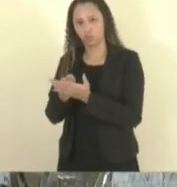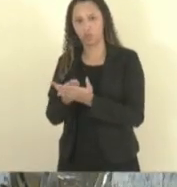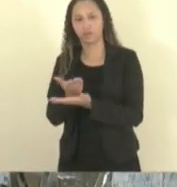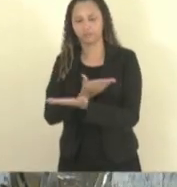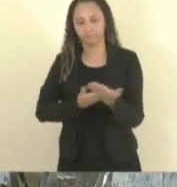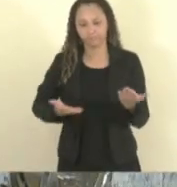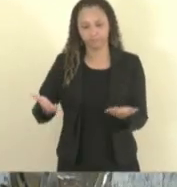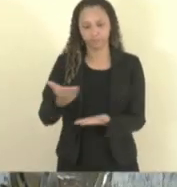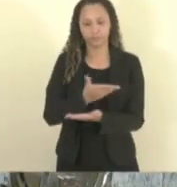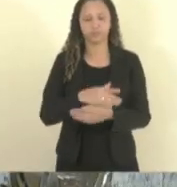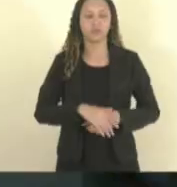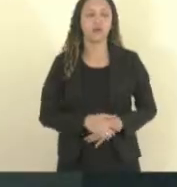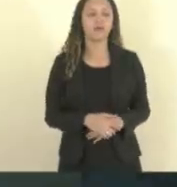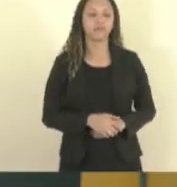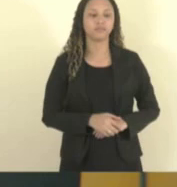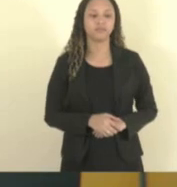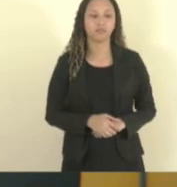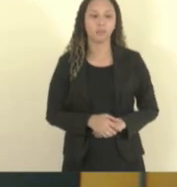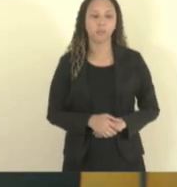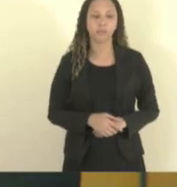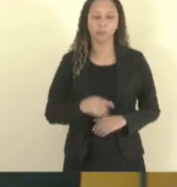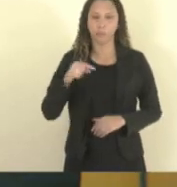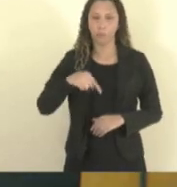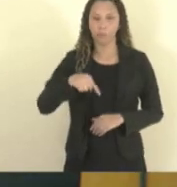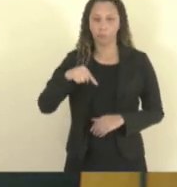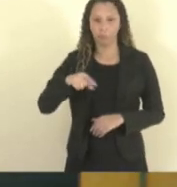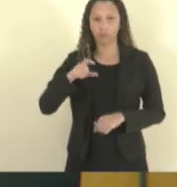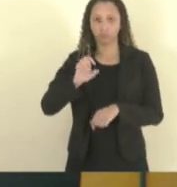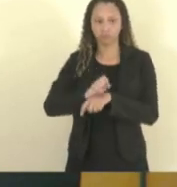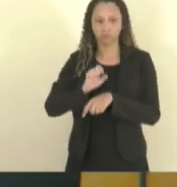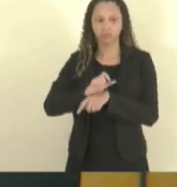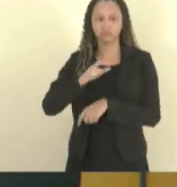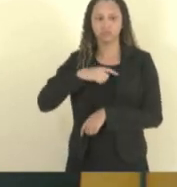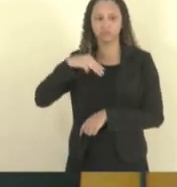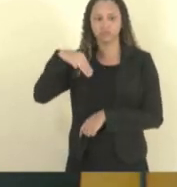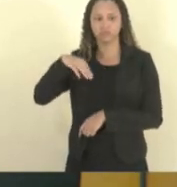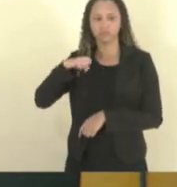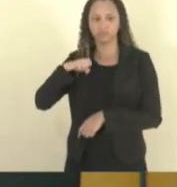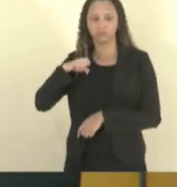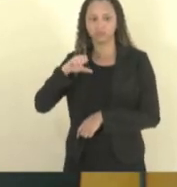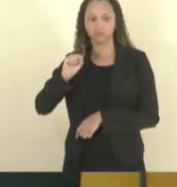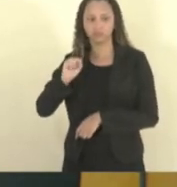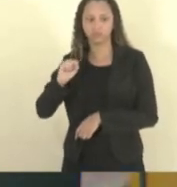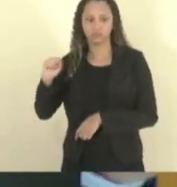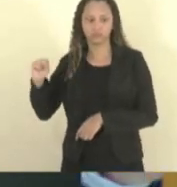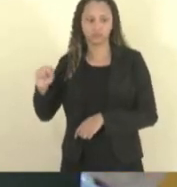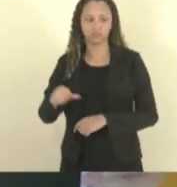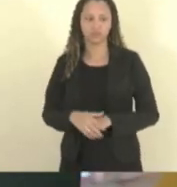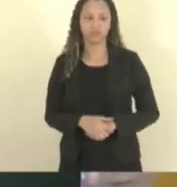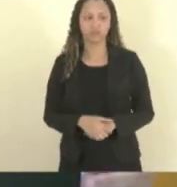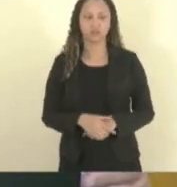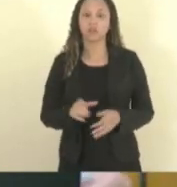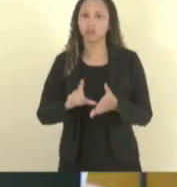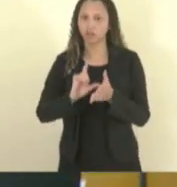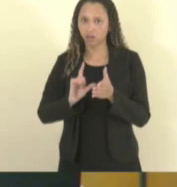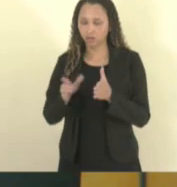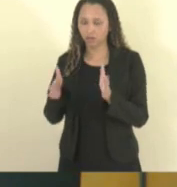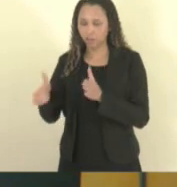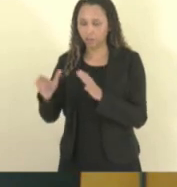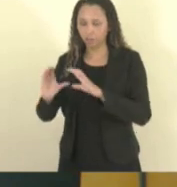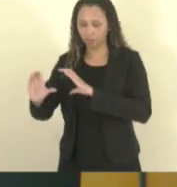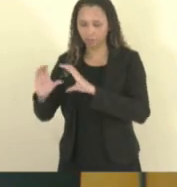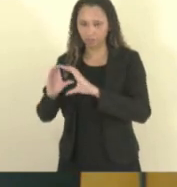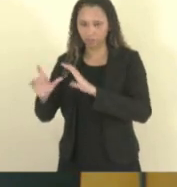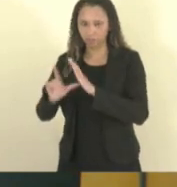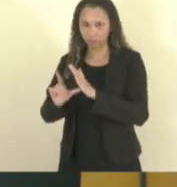E aqui no Estado, quem... é o MEPES, né? Eu, antes de passar para a fase das comunicações